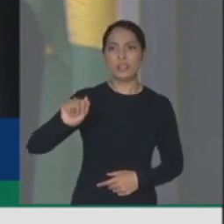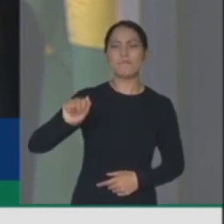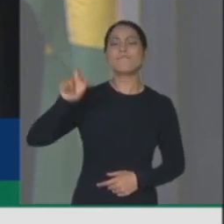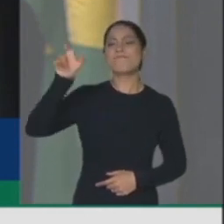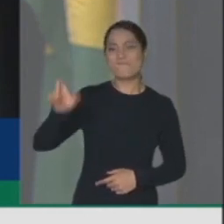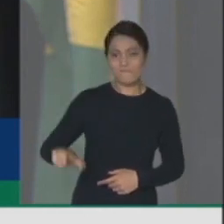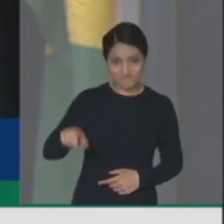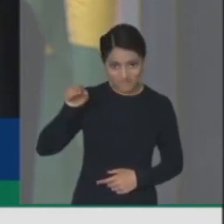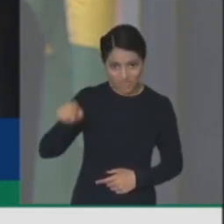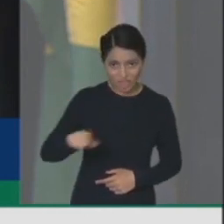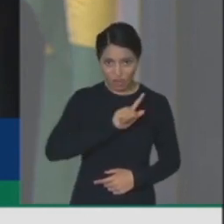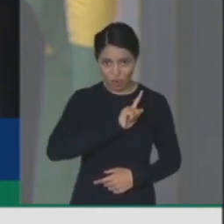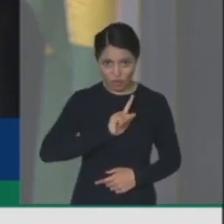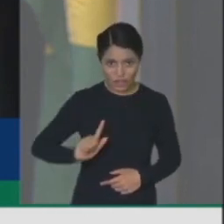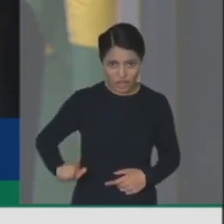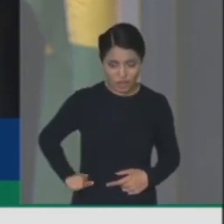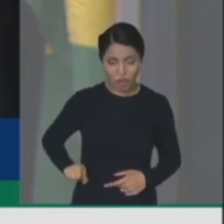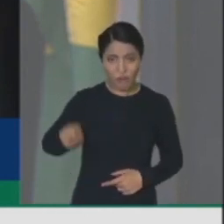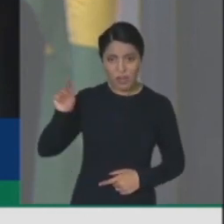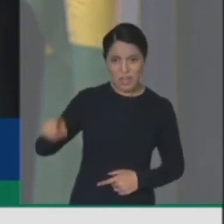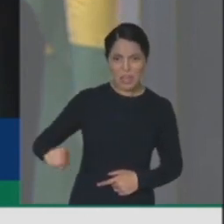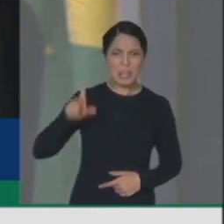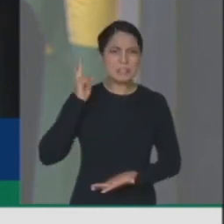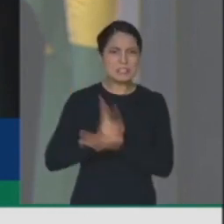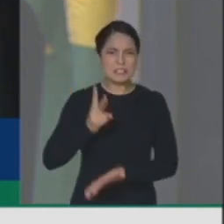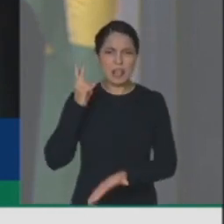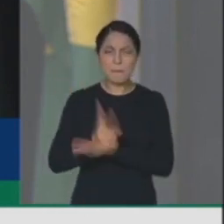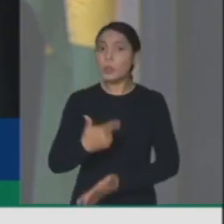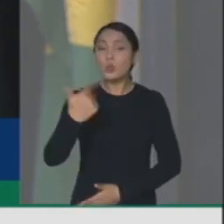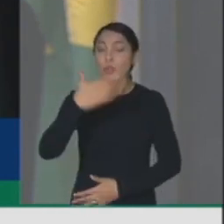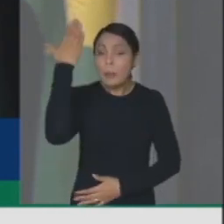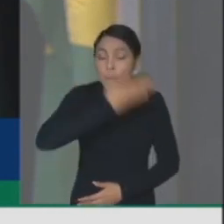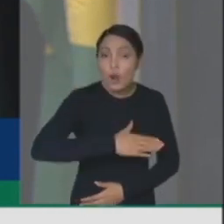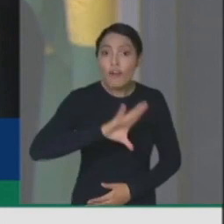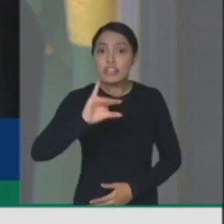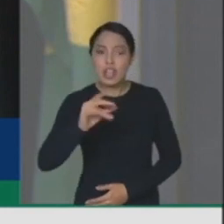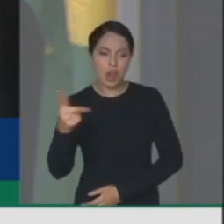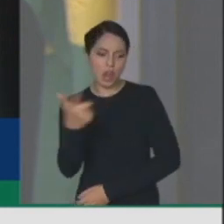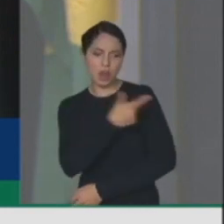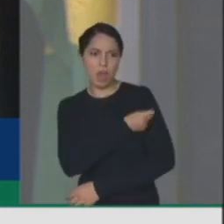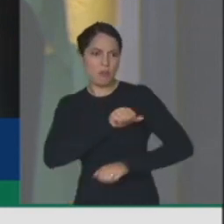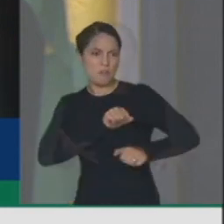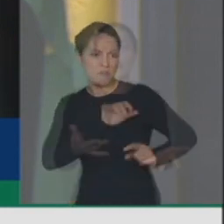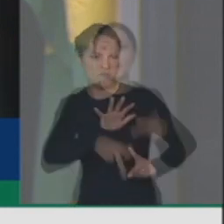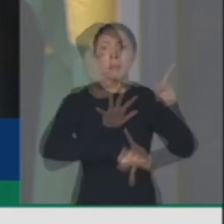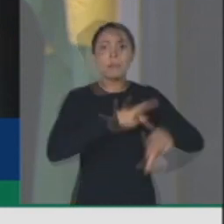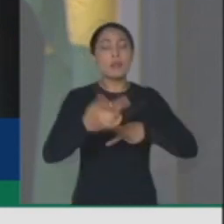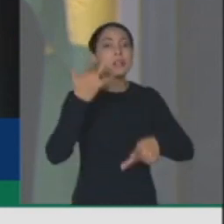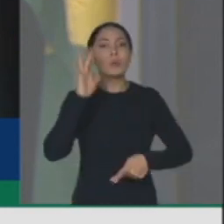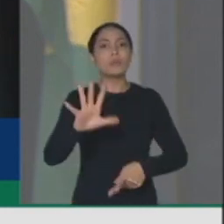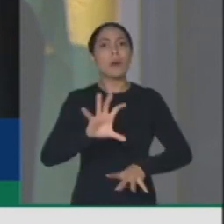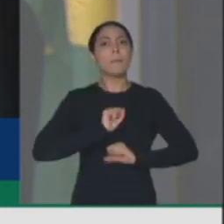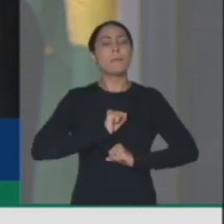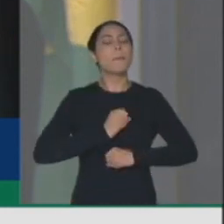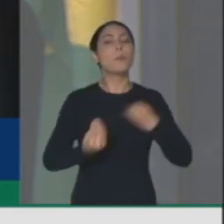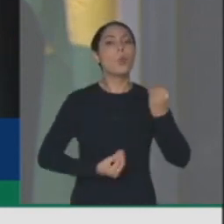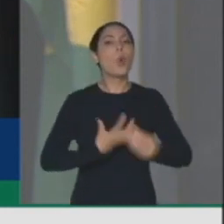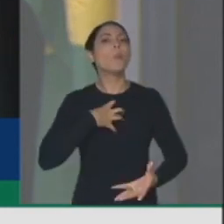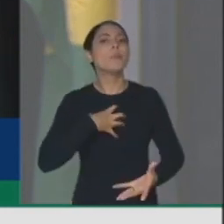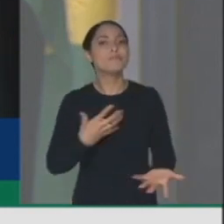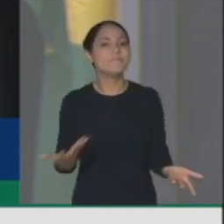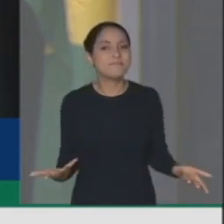querendo empurrar essa vacina sem comprovação científica, sem registro da Anvisa. Talvez,